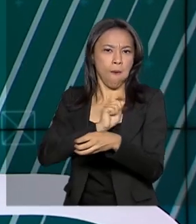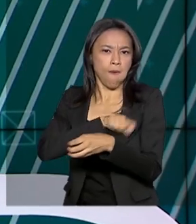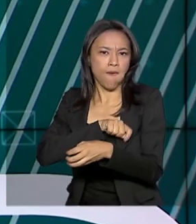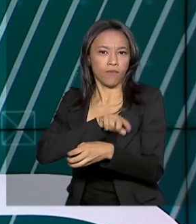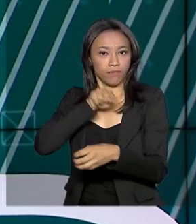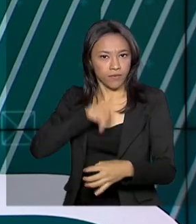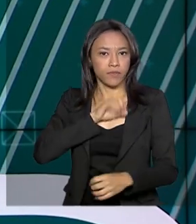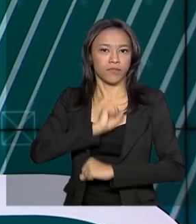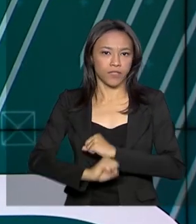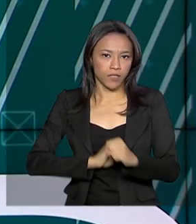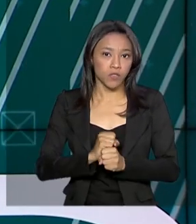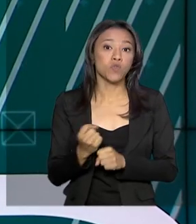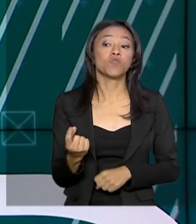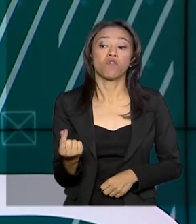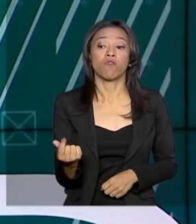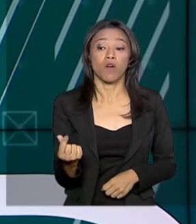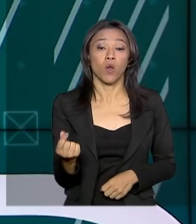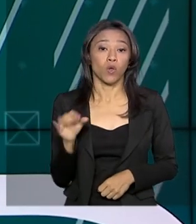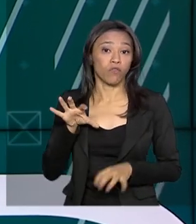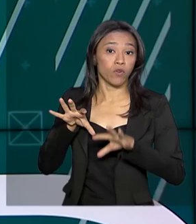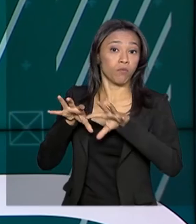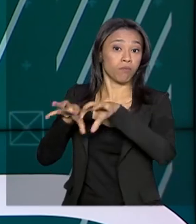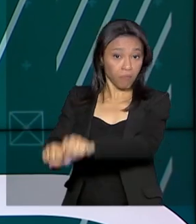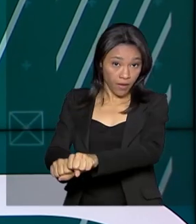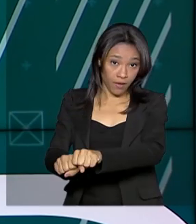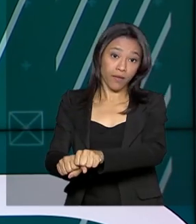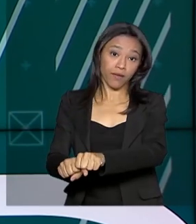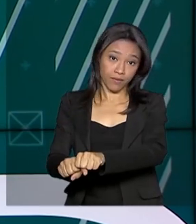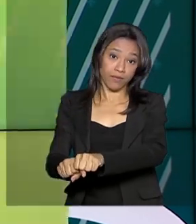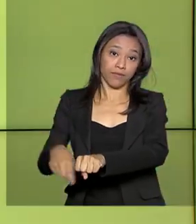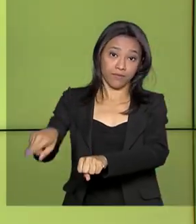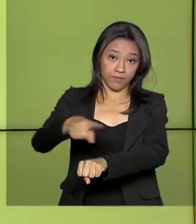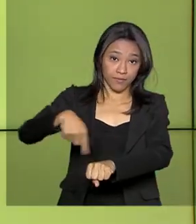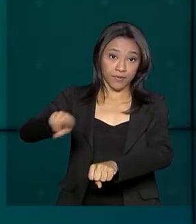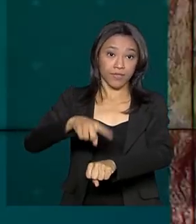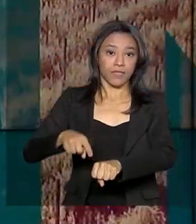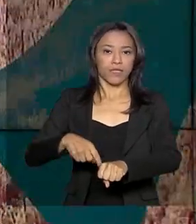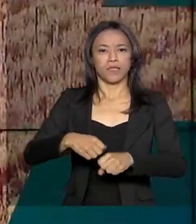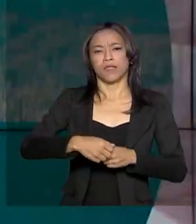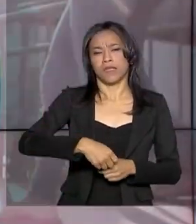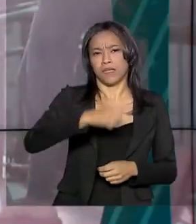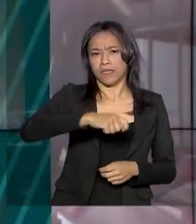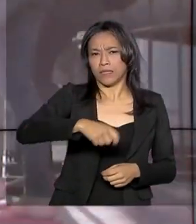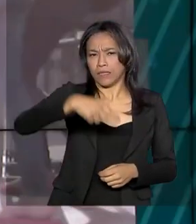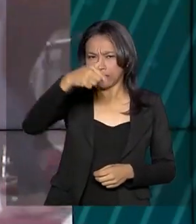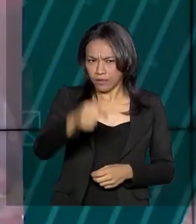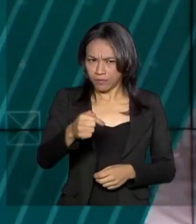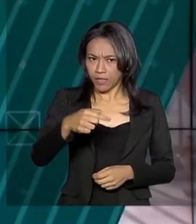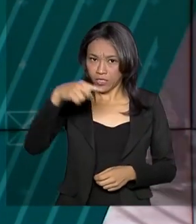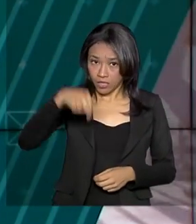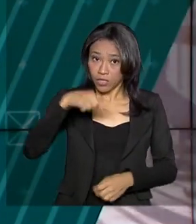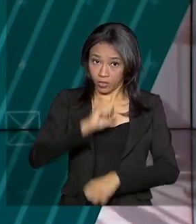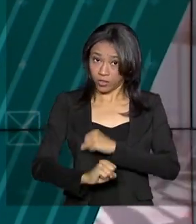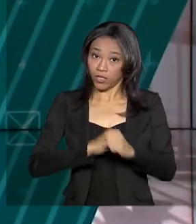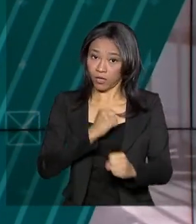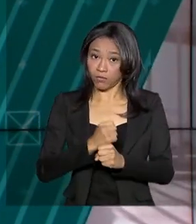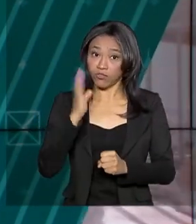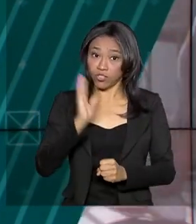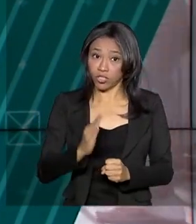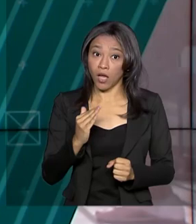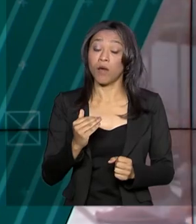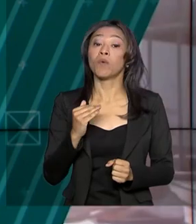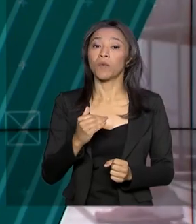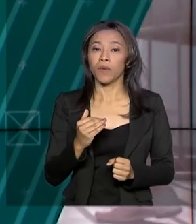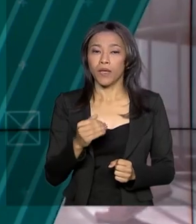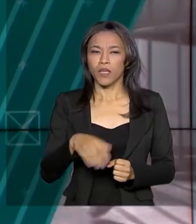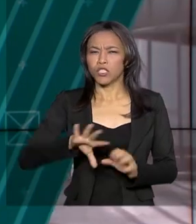ano. Os valores dos bens apreendidos das quadrilhas nos sete primeiros meses de 2019 já ultrapassam as